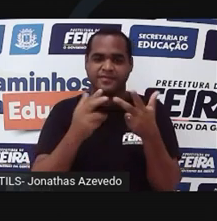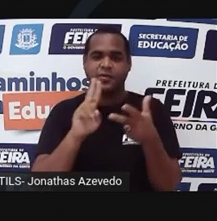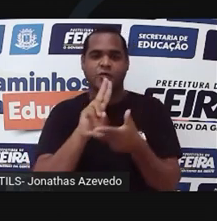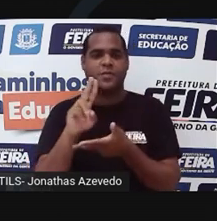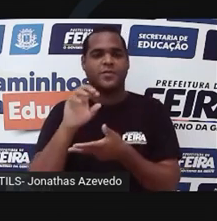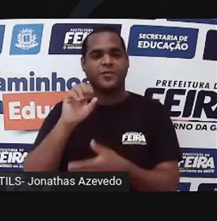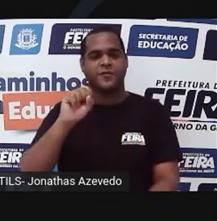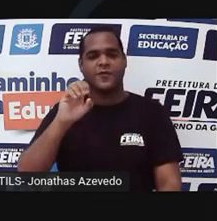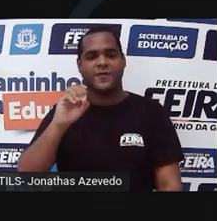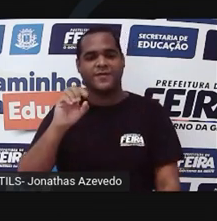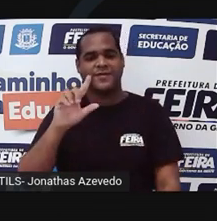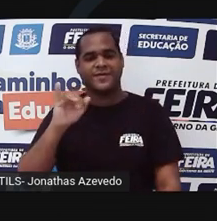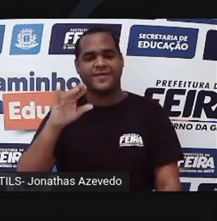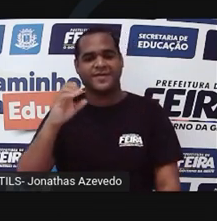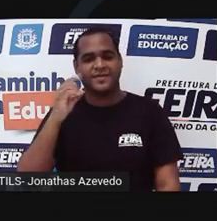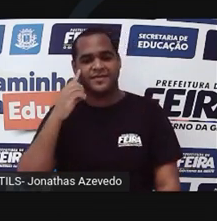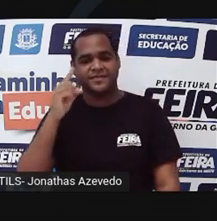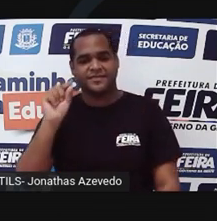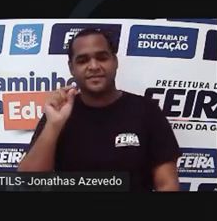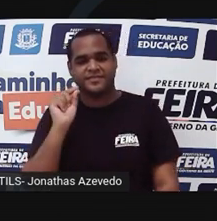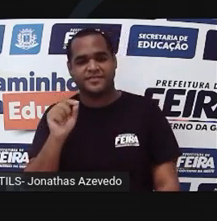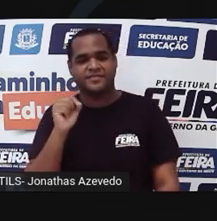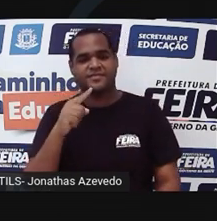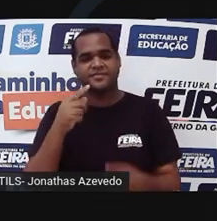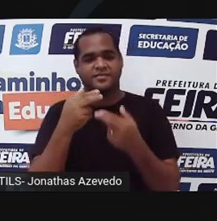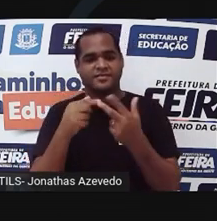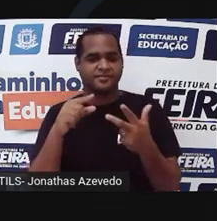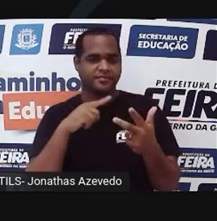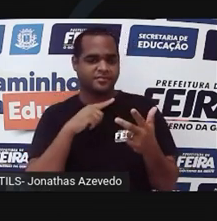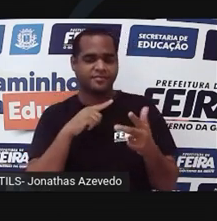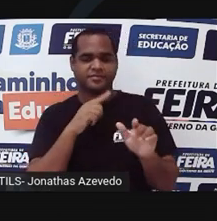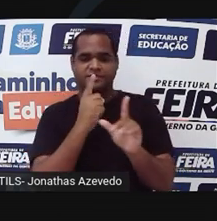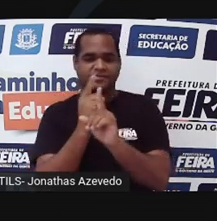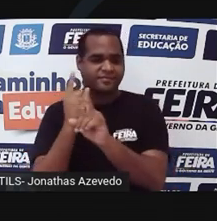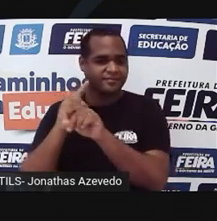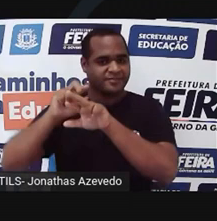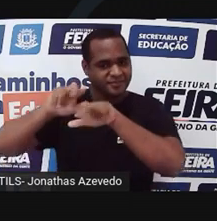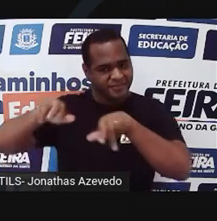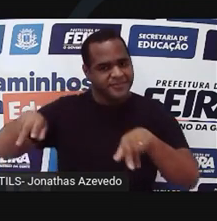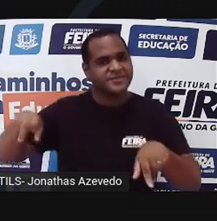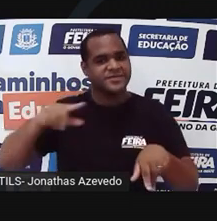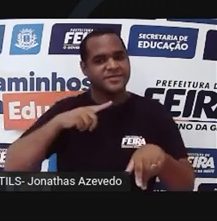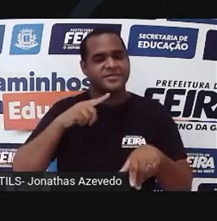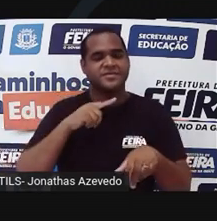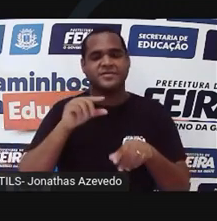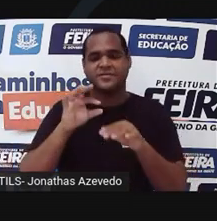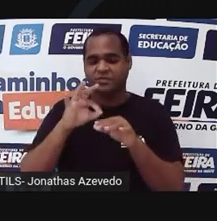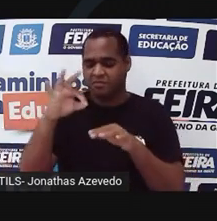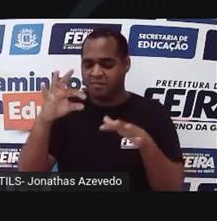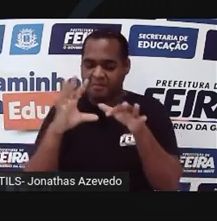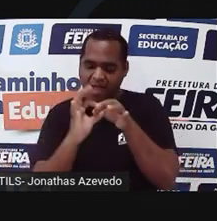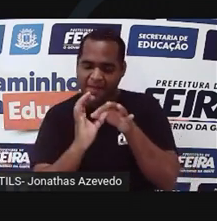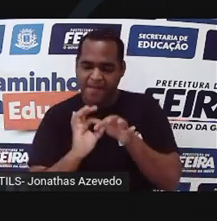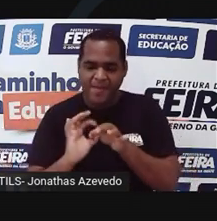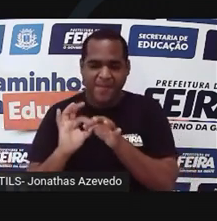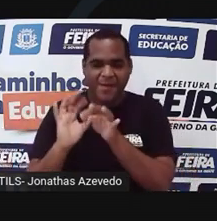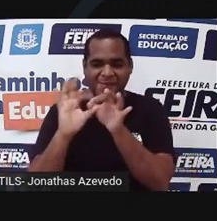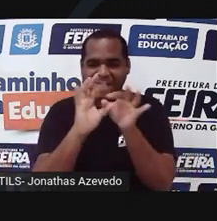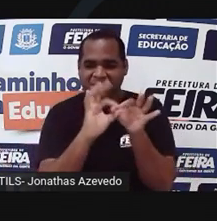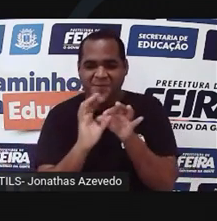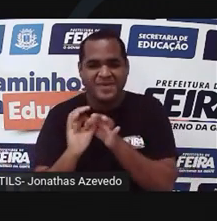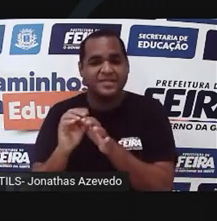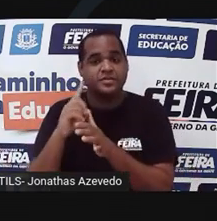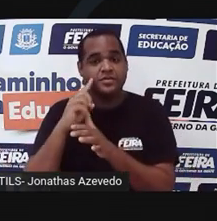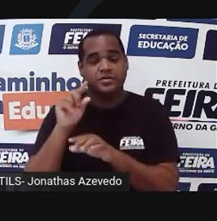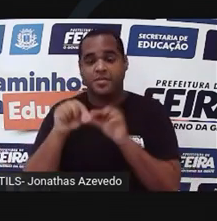soros. Debaixo dos soros, você vai encontrar uma centena de vasos de receptáculos cheios